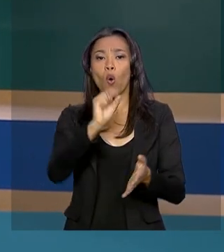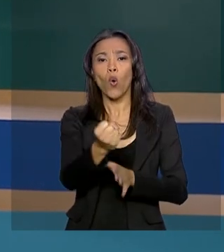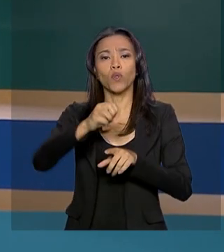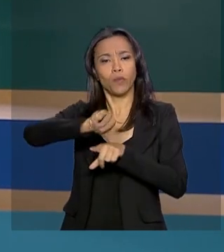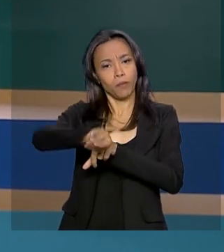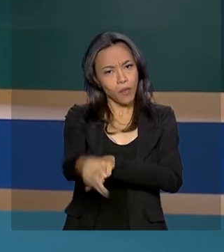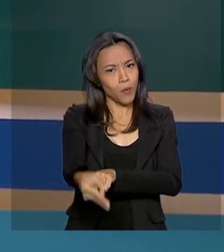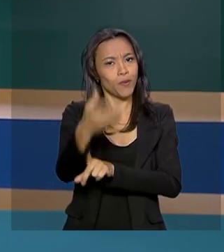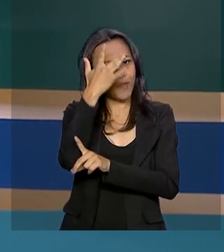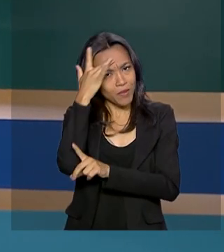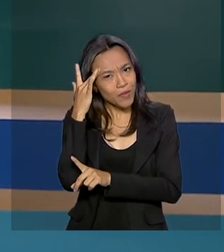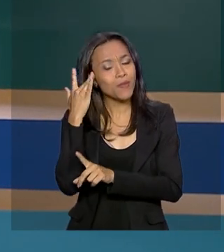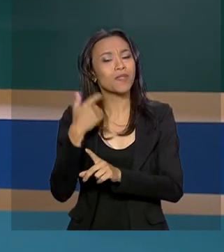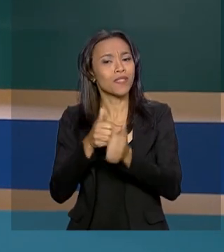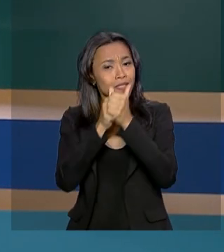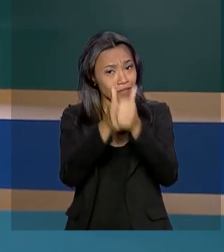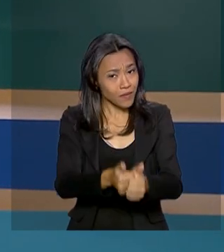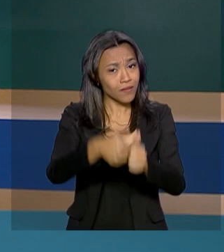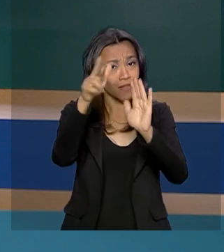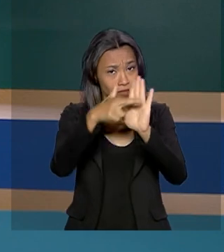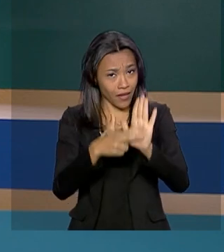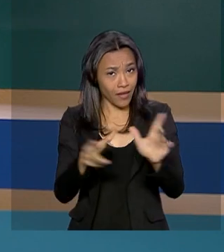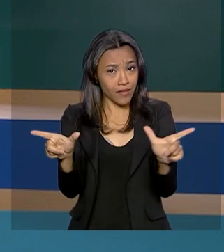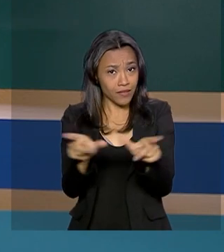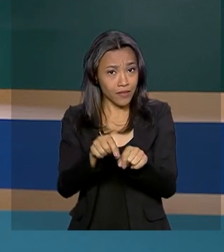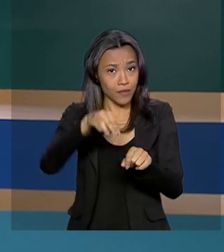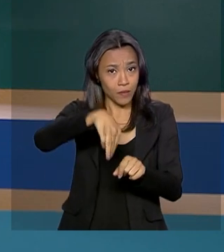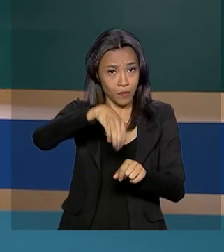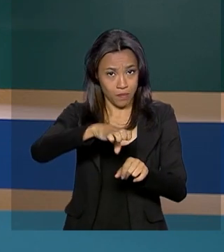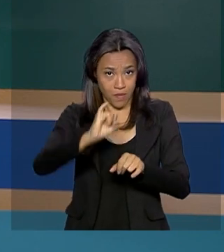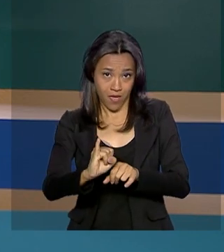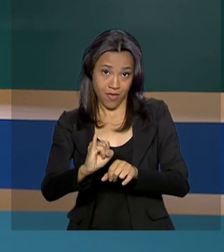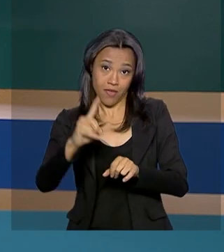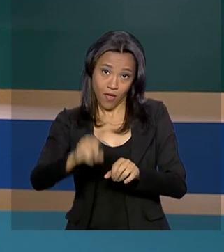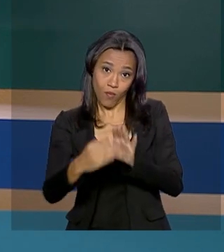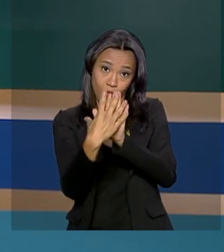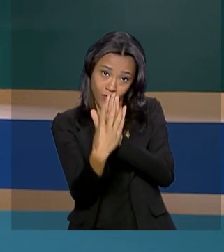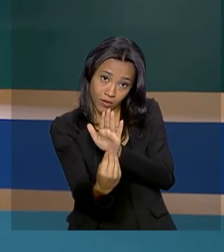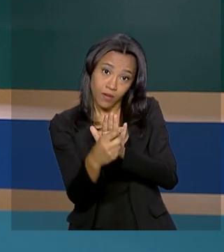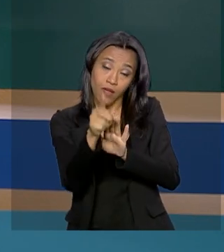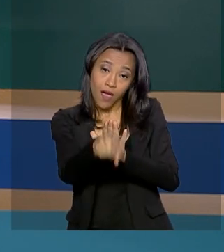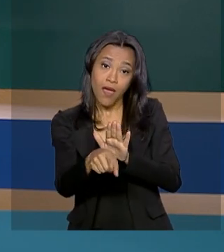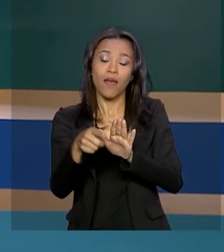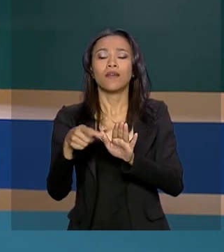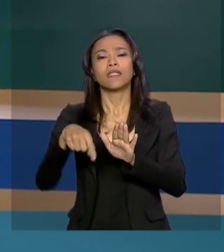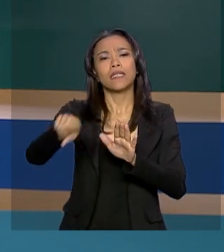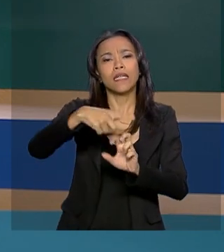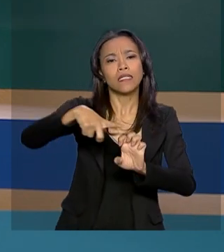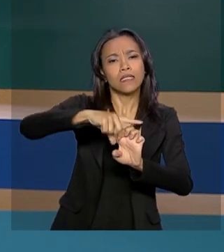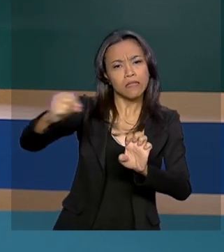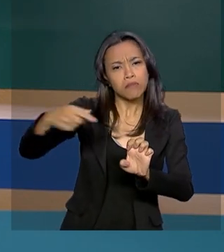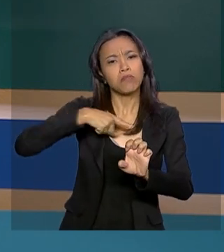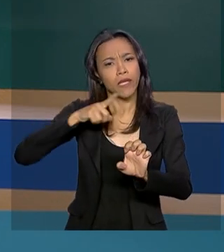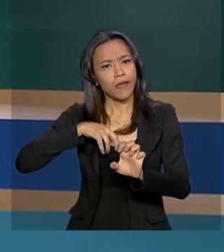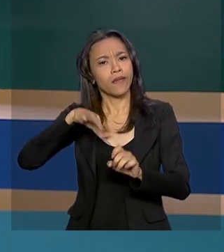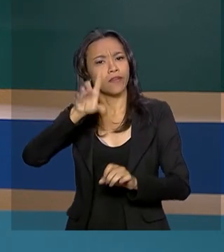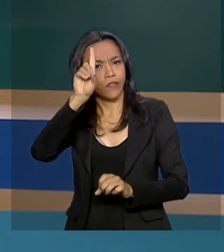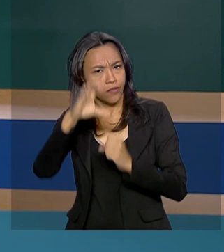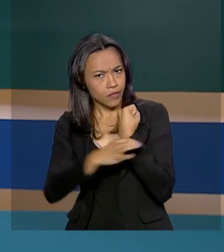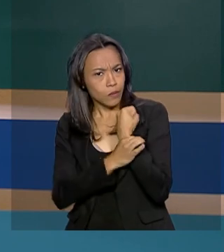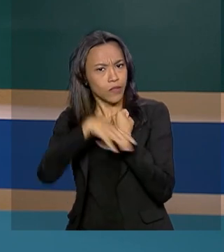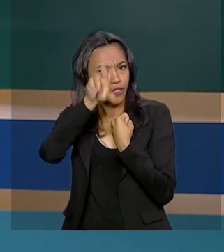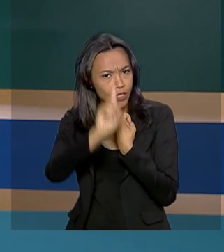trabalhadores enquadrados no MEI, como é conhecido. A medida permite a formalização dos microempreendedores e garante direitos como